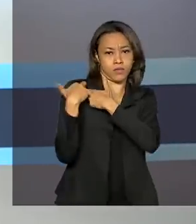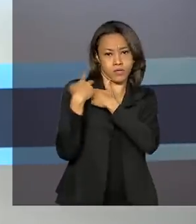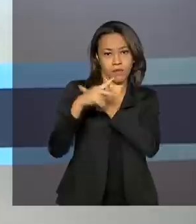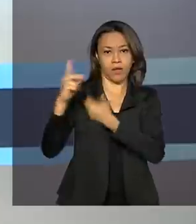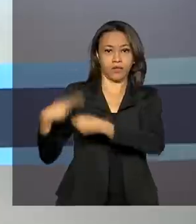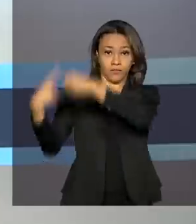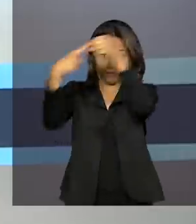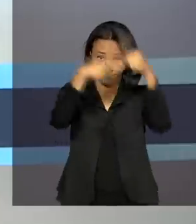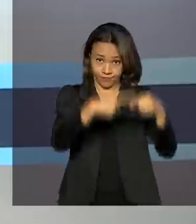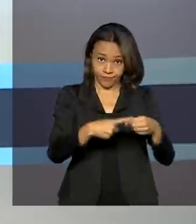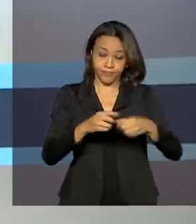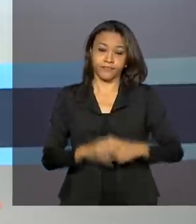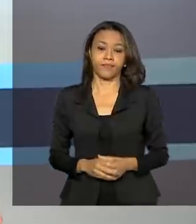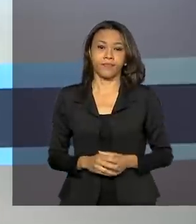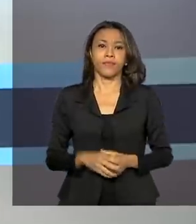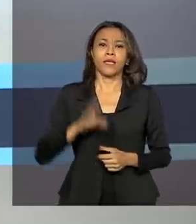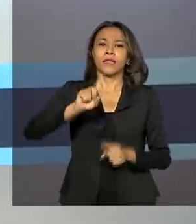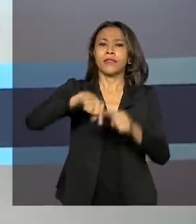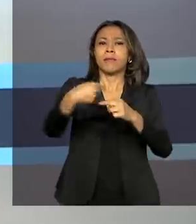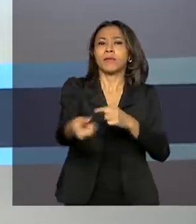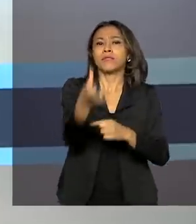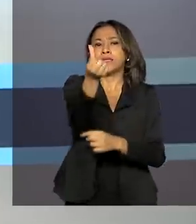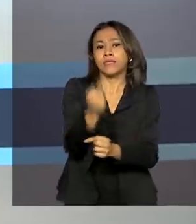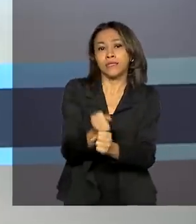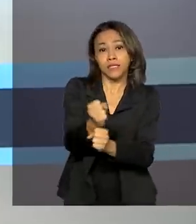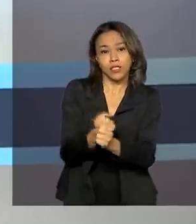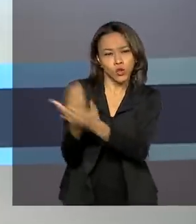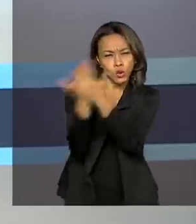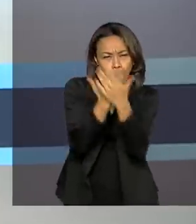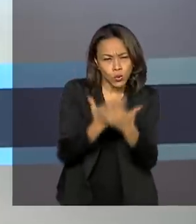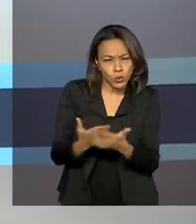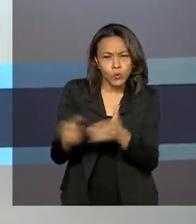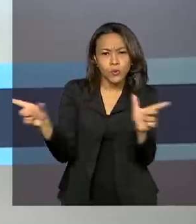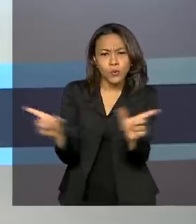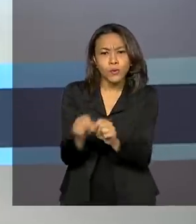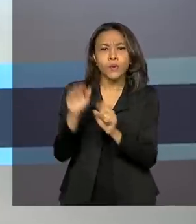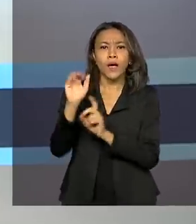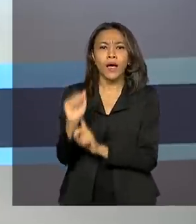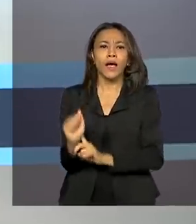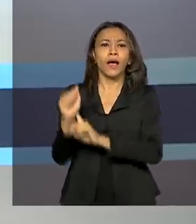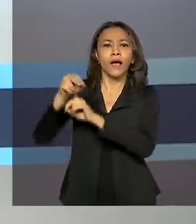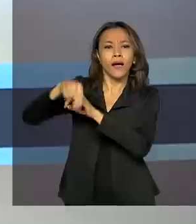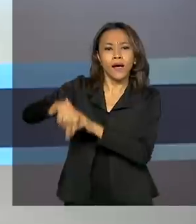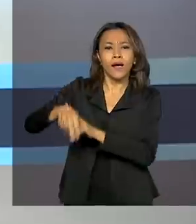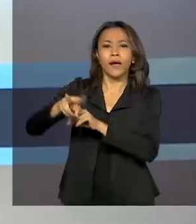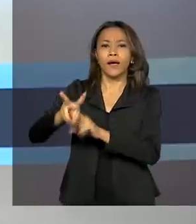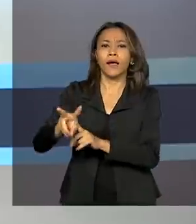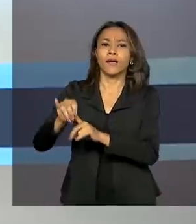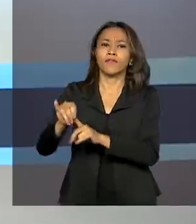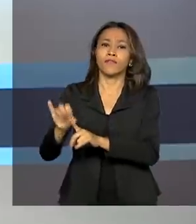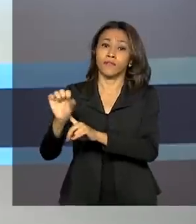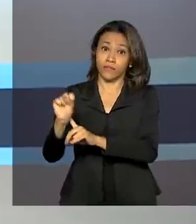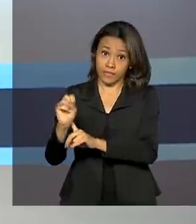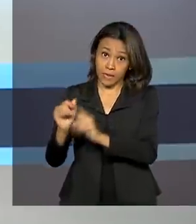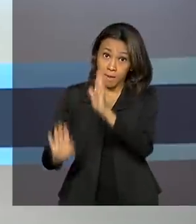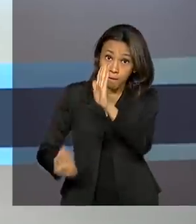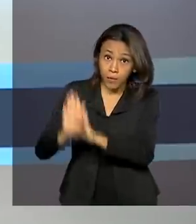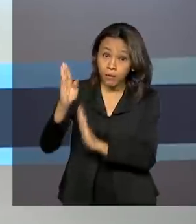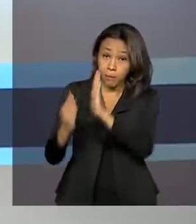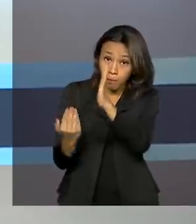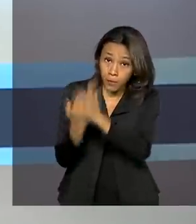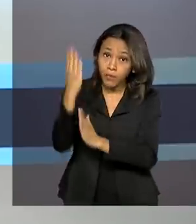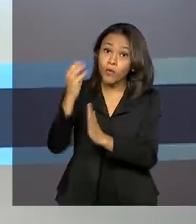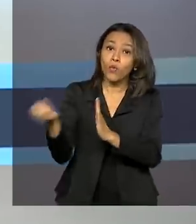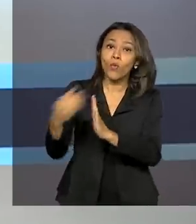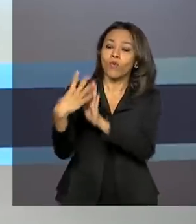Depois de seis anos de estudos e contribuições da sociedade, a Agência Nacional de Vigilância Sanitária aprovou o novo modelo